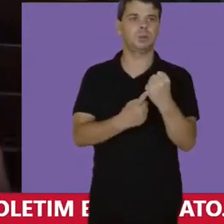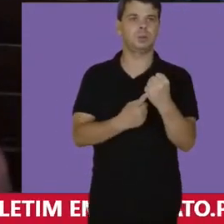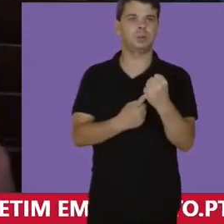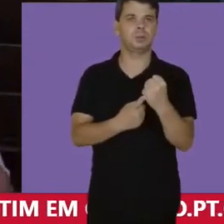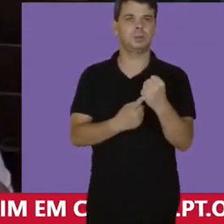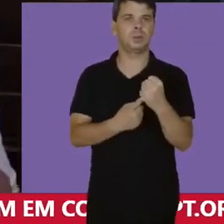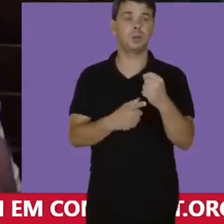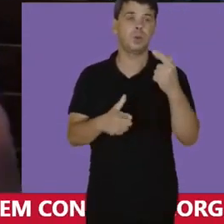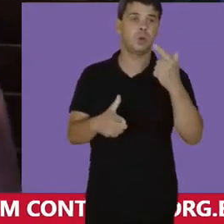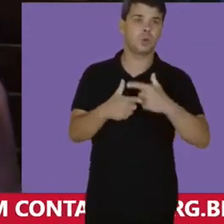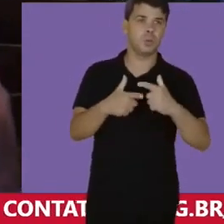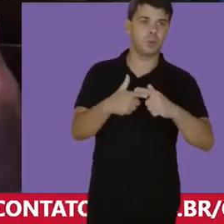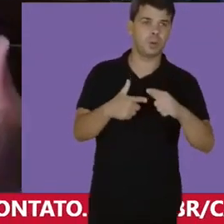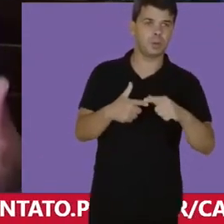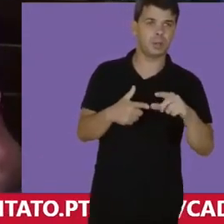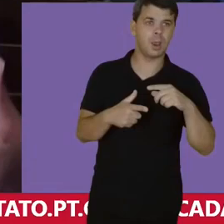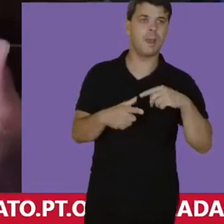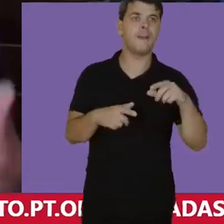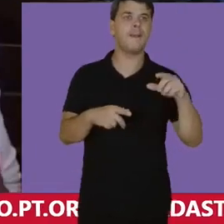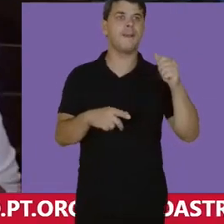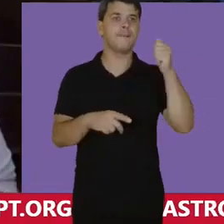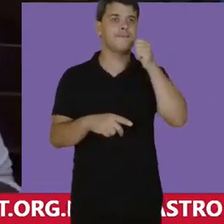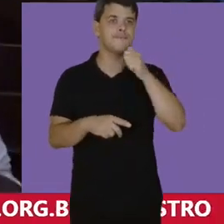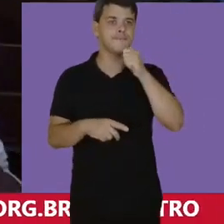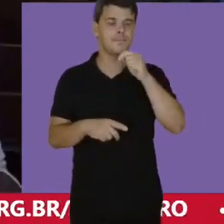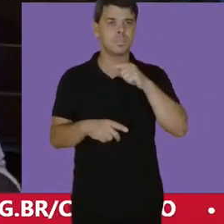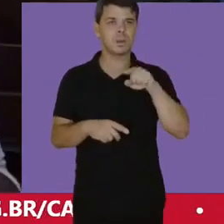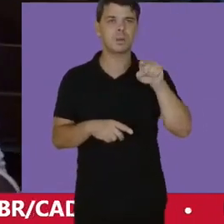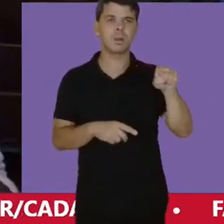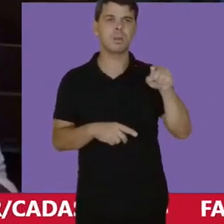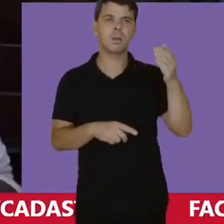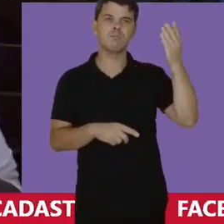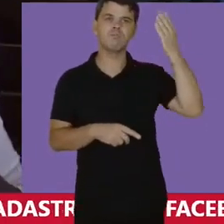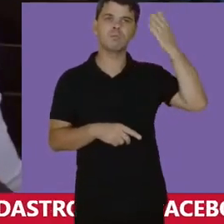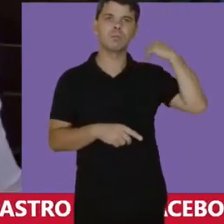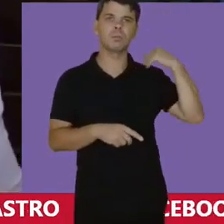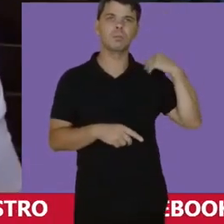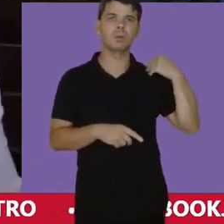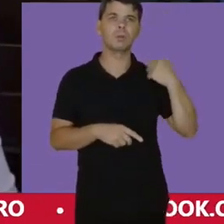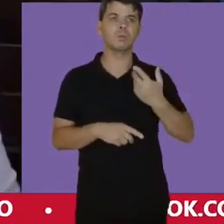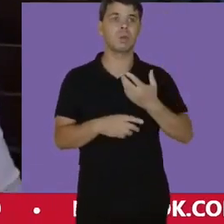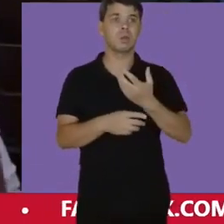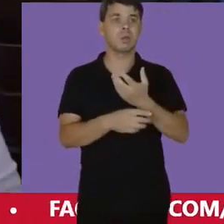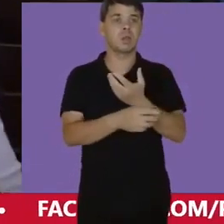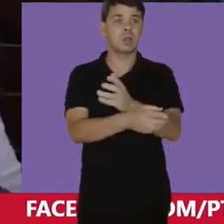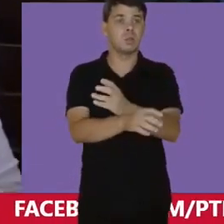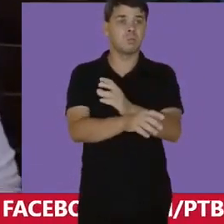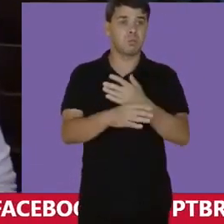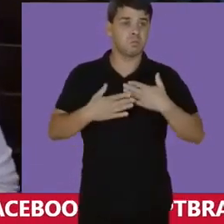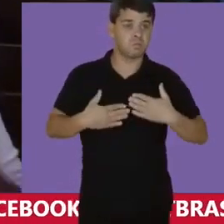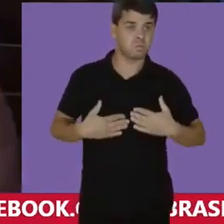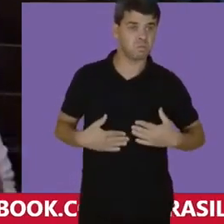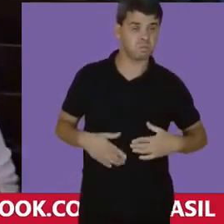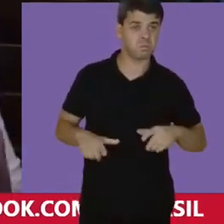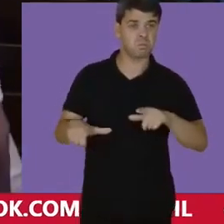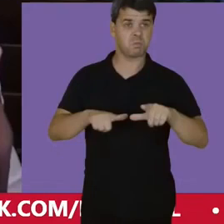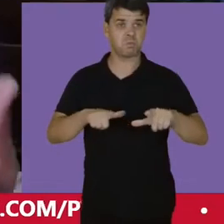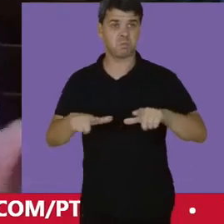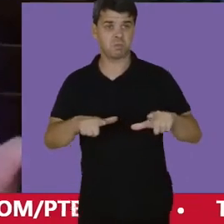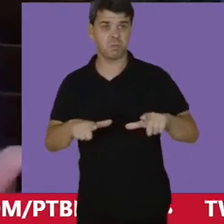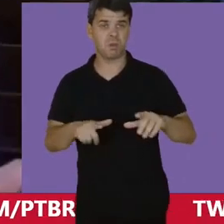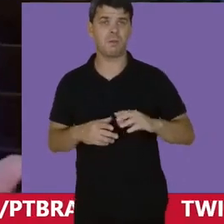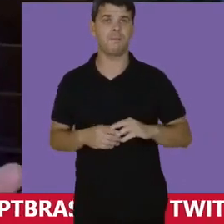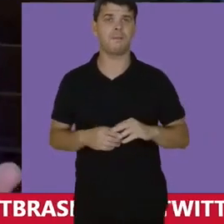situação em que nós mulheres nos encontrávamos naquele momento Para além da exploração física do nosso trabalho